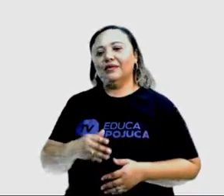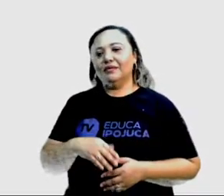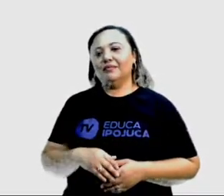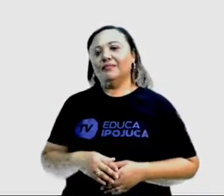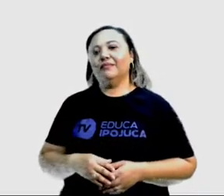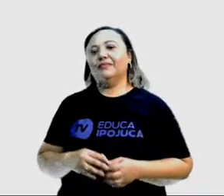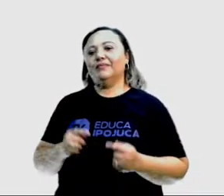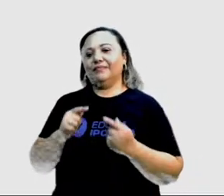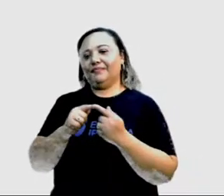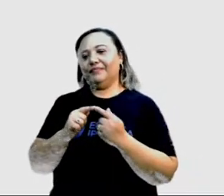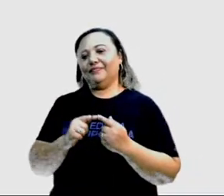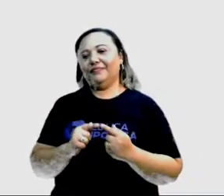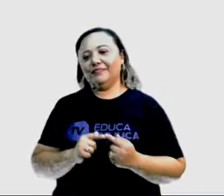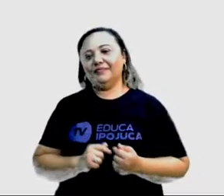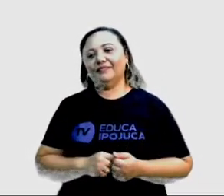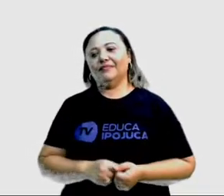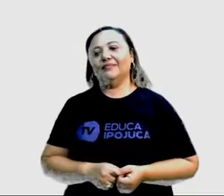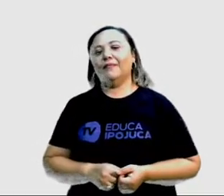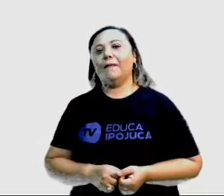tipo?